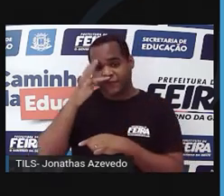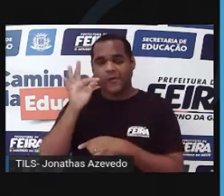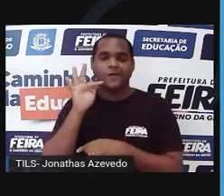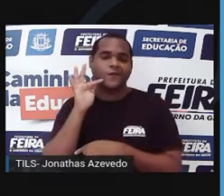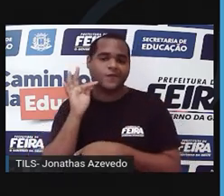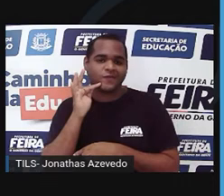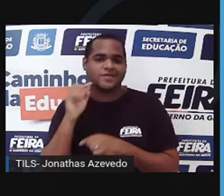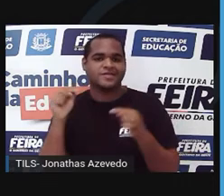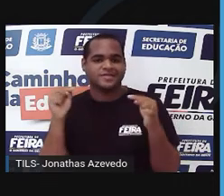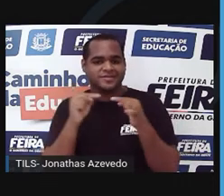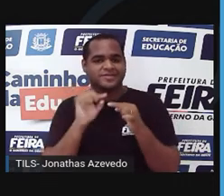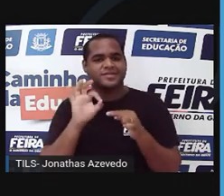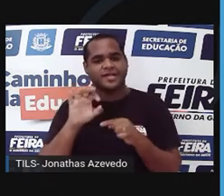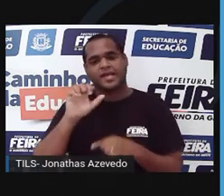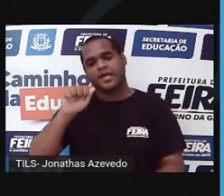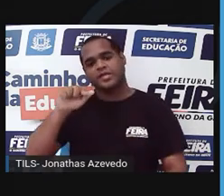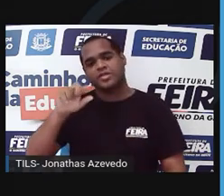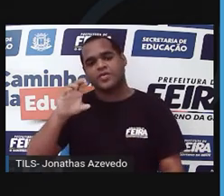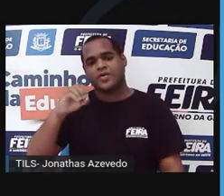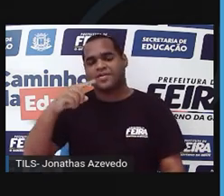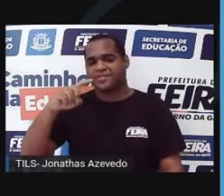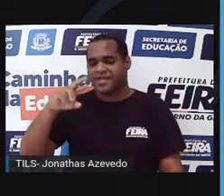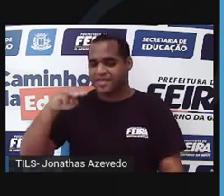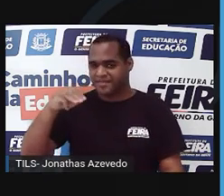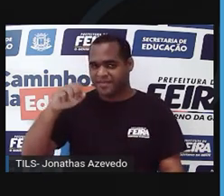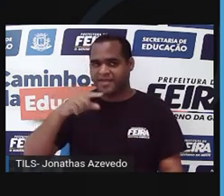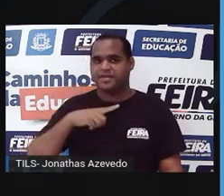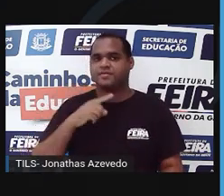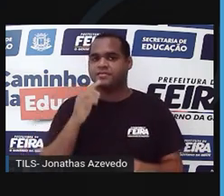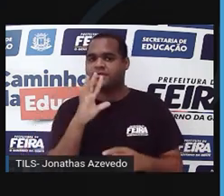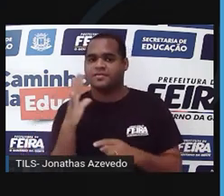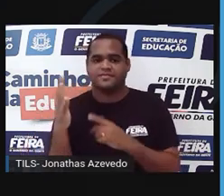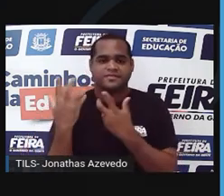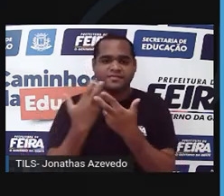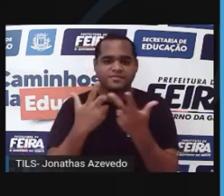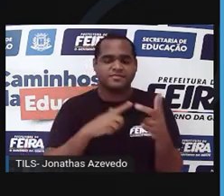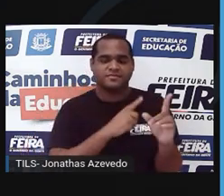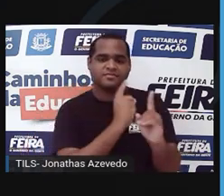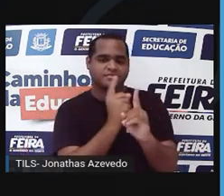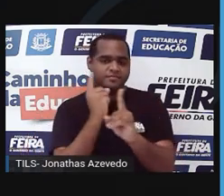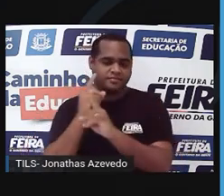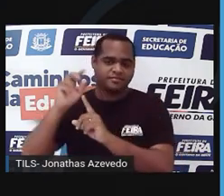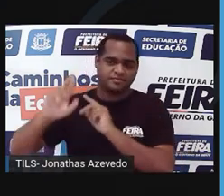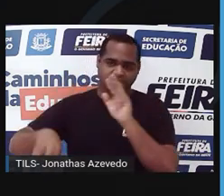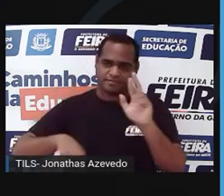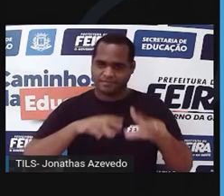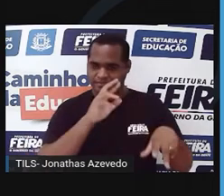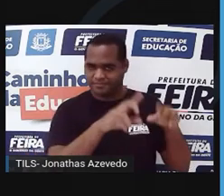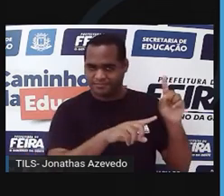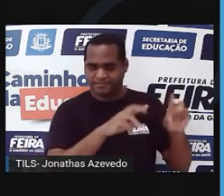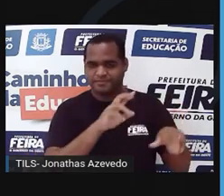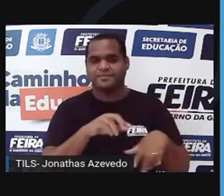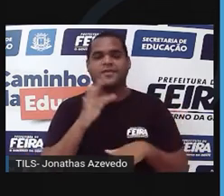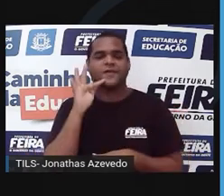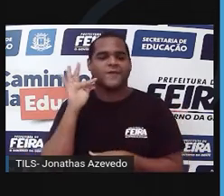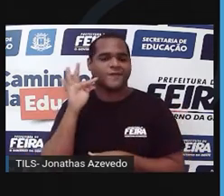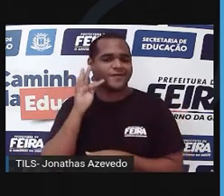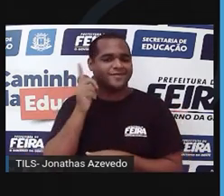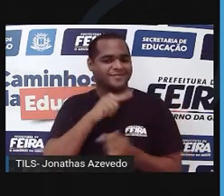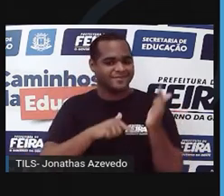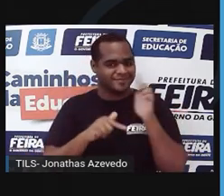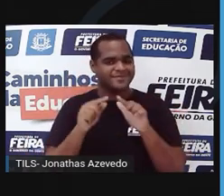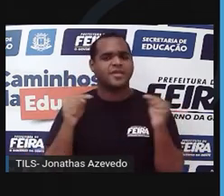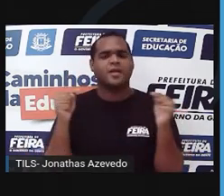presente somente nas angiospermas. Na natureza, encontramos diferentes tipos de frutos e eles são